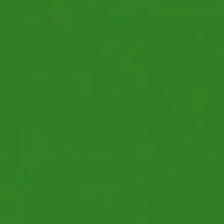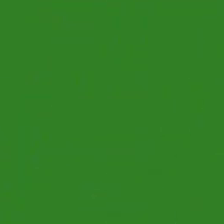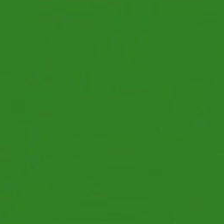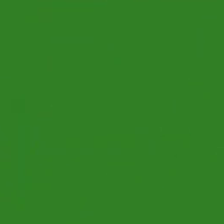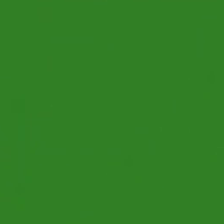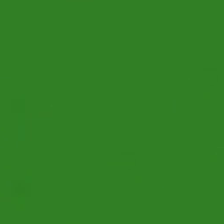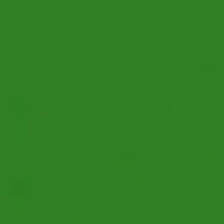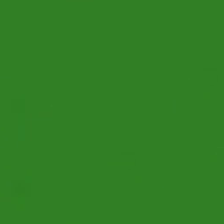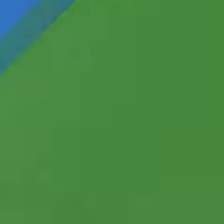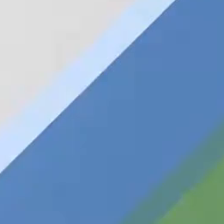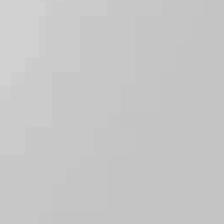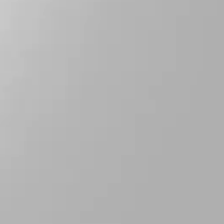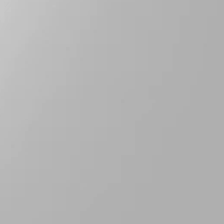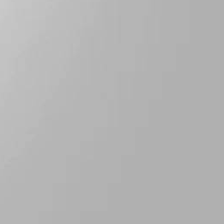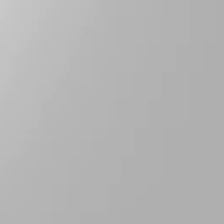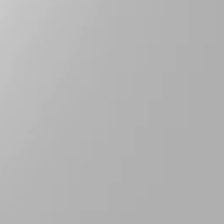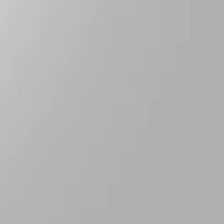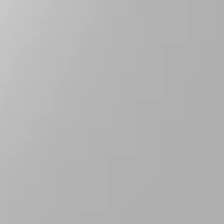Abertura